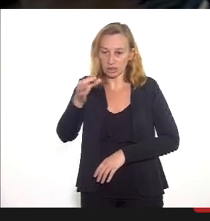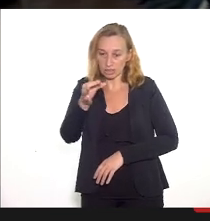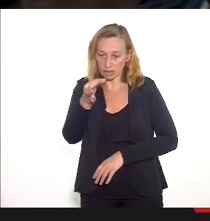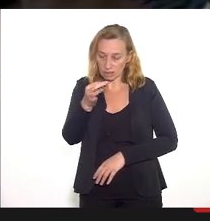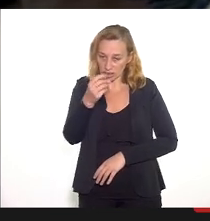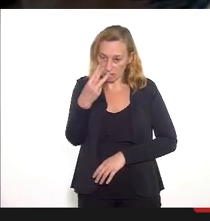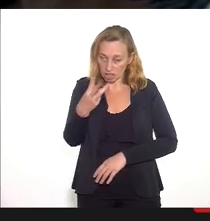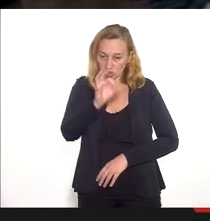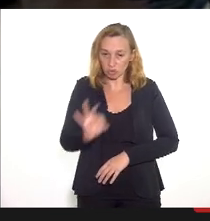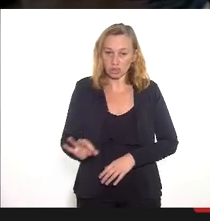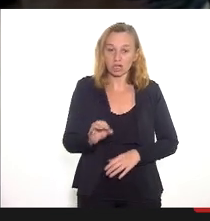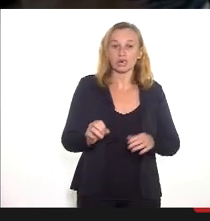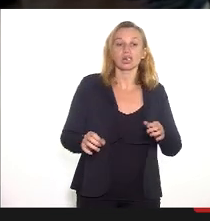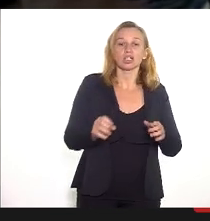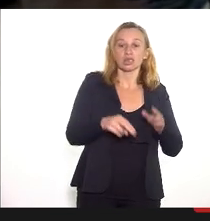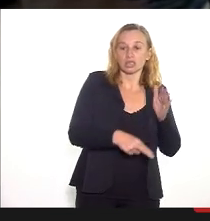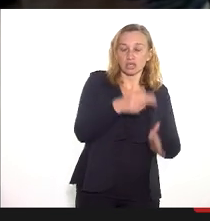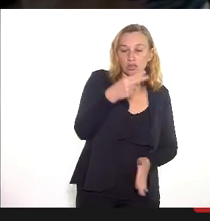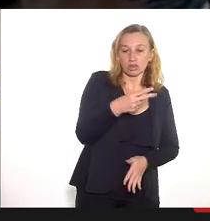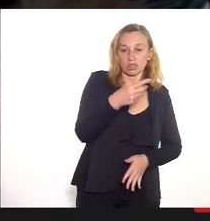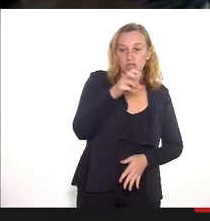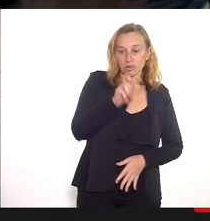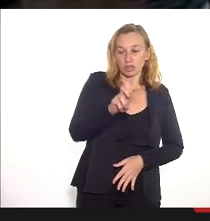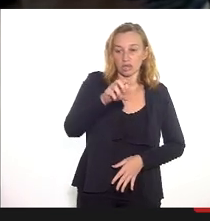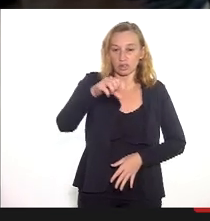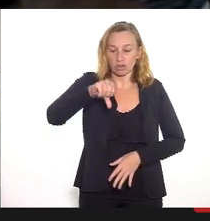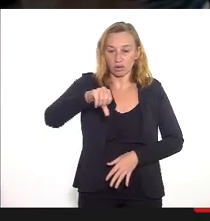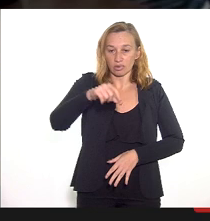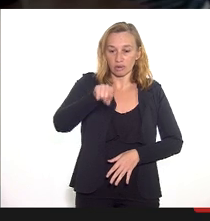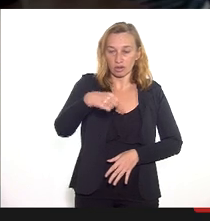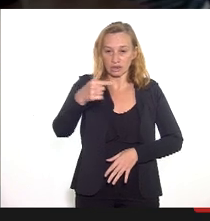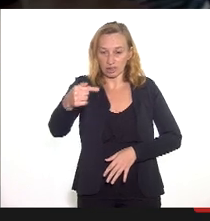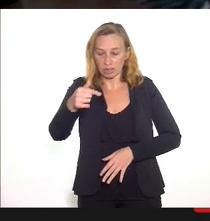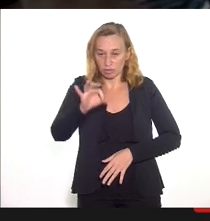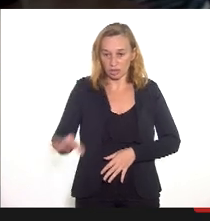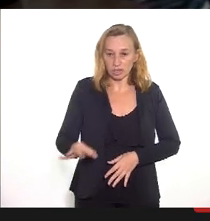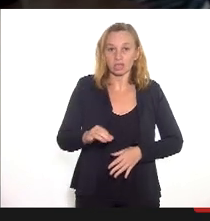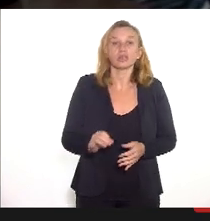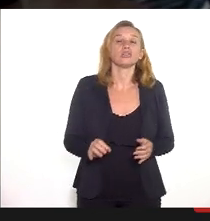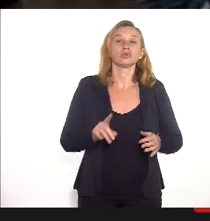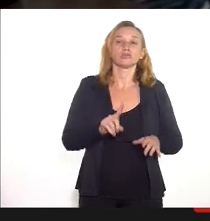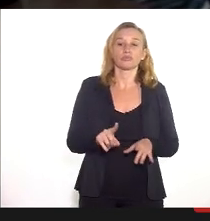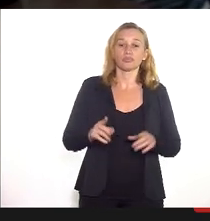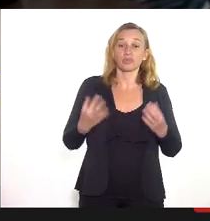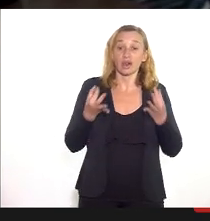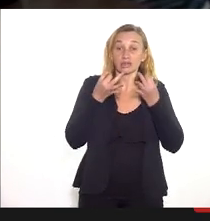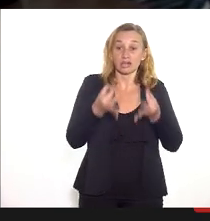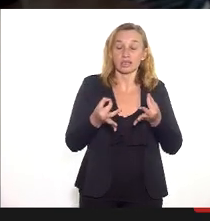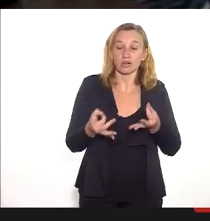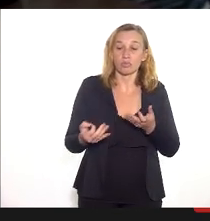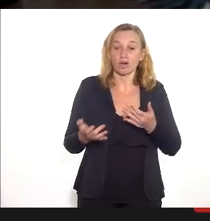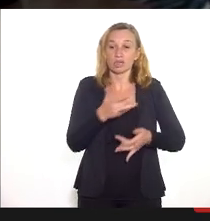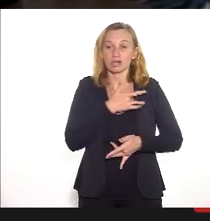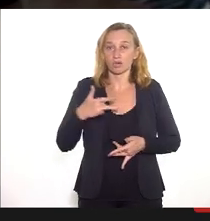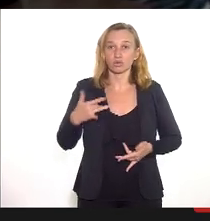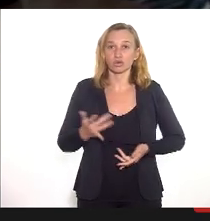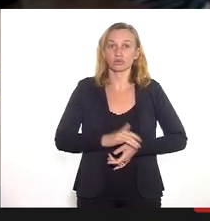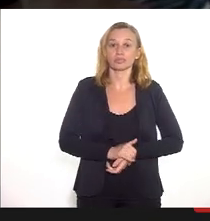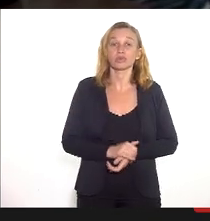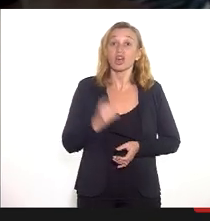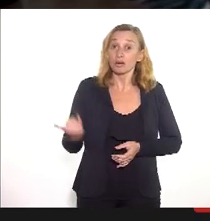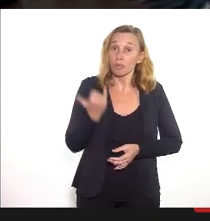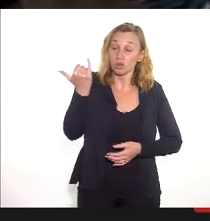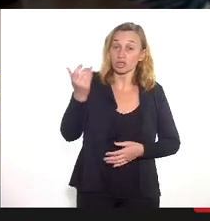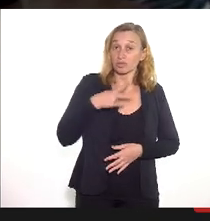menos 57,3%. Não se registraram ações complementares da atenção à saúde no período. É